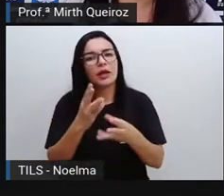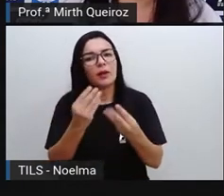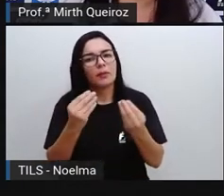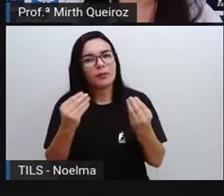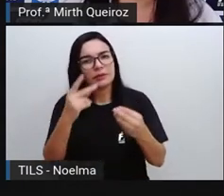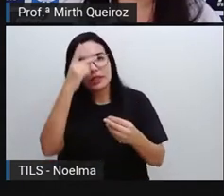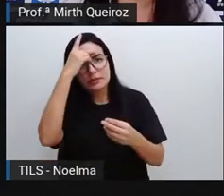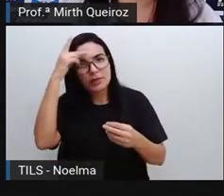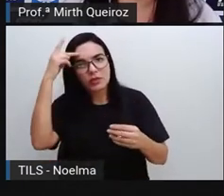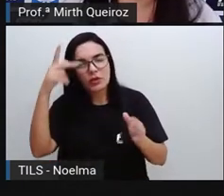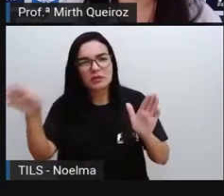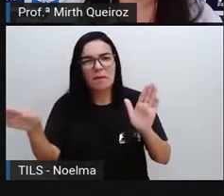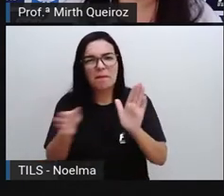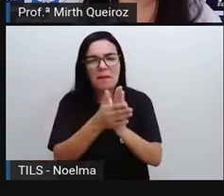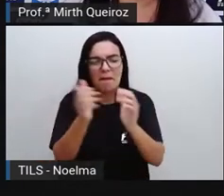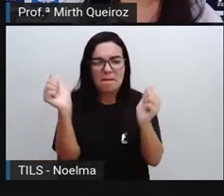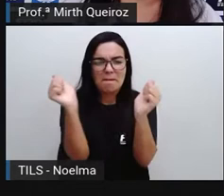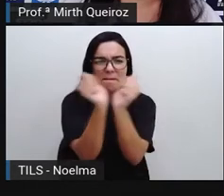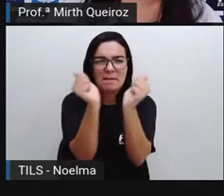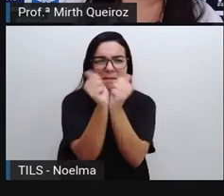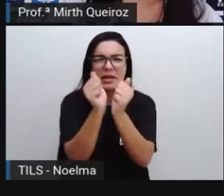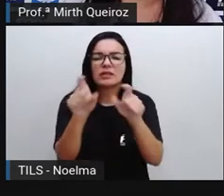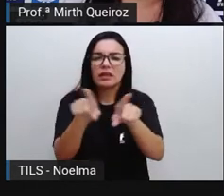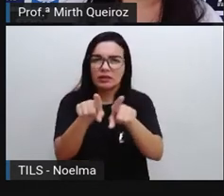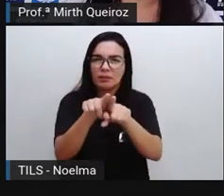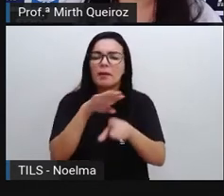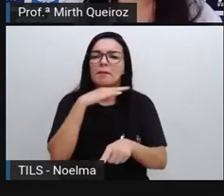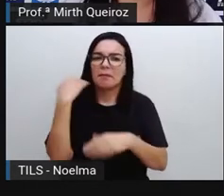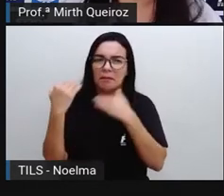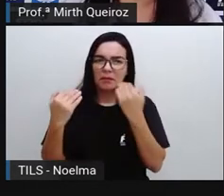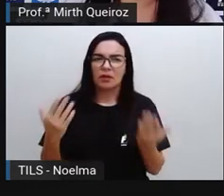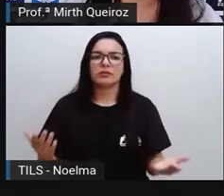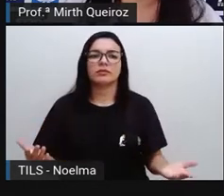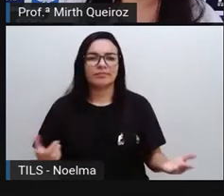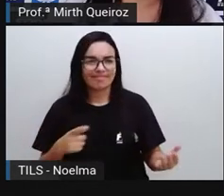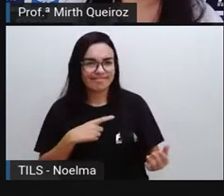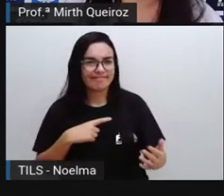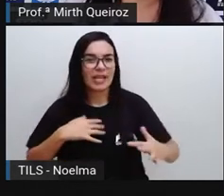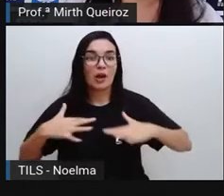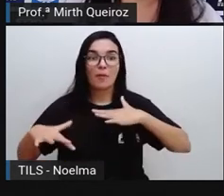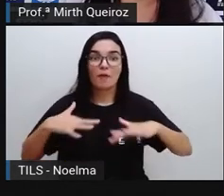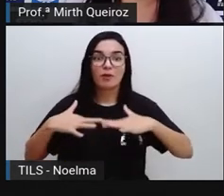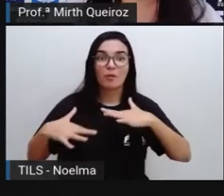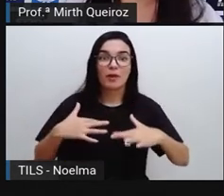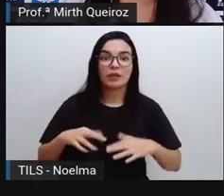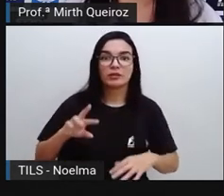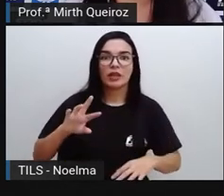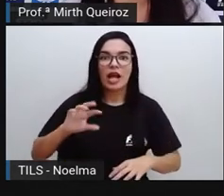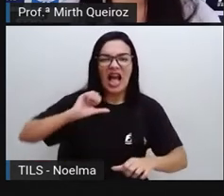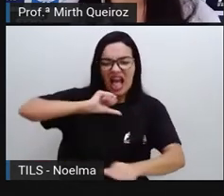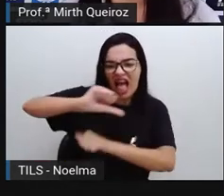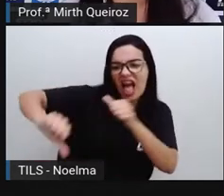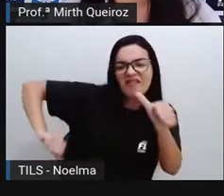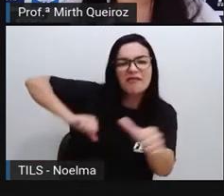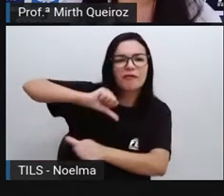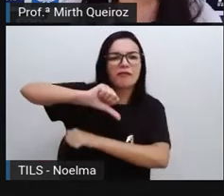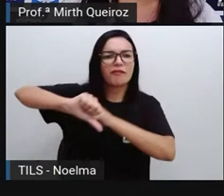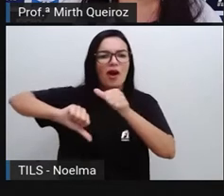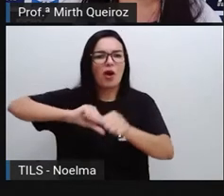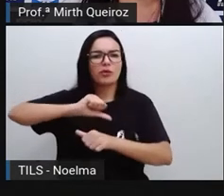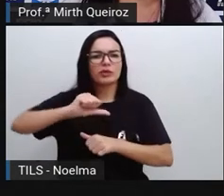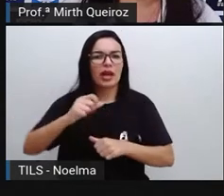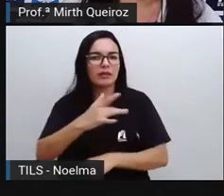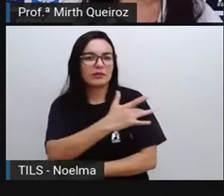processadas, presas, feridas e até mesmo mortas. Nós tivemos um movimento que chamou a Revolta da Vacina também,